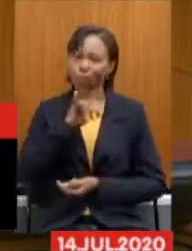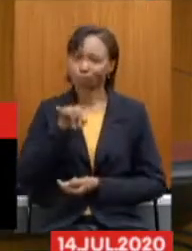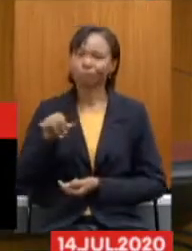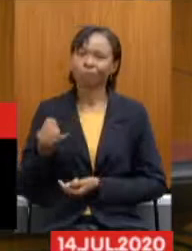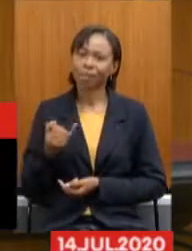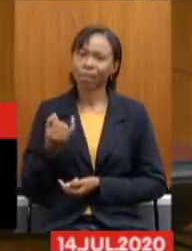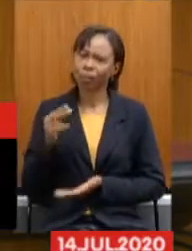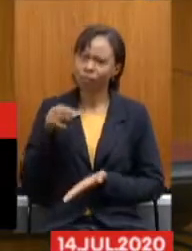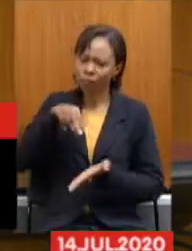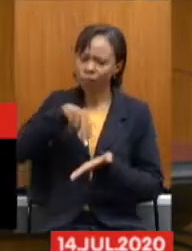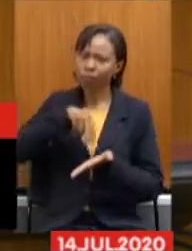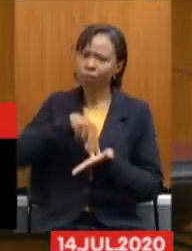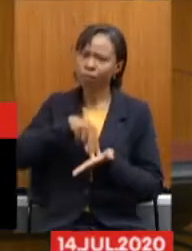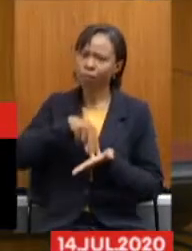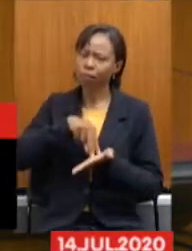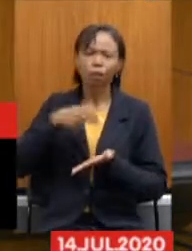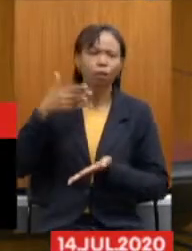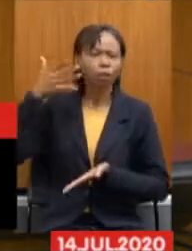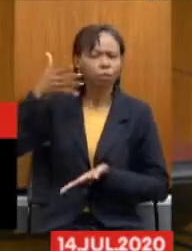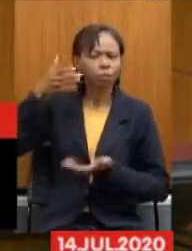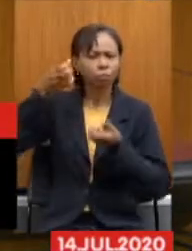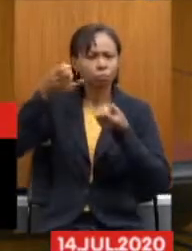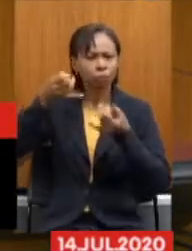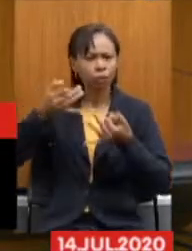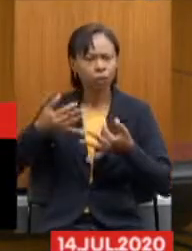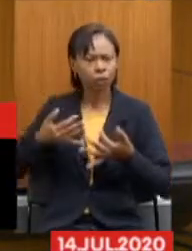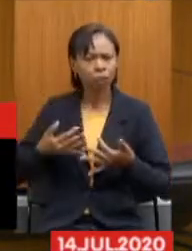estar manifestando a posição dos servidores.